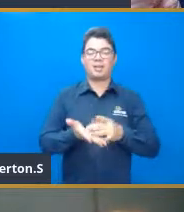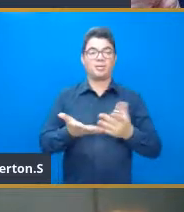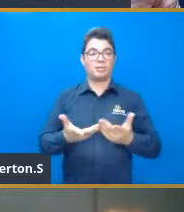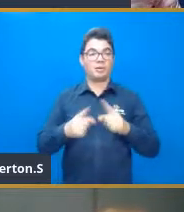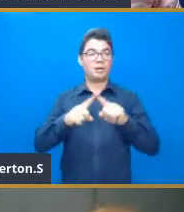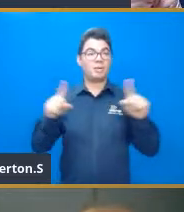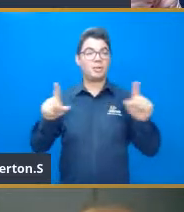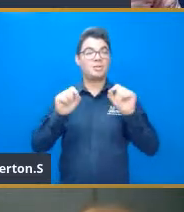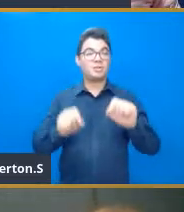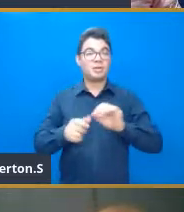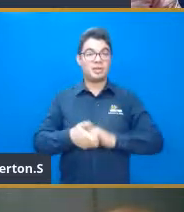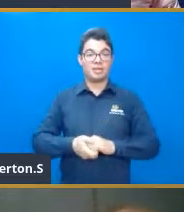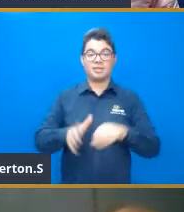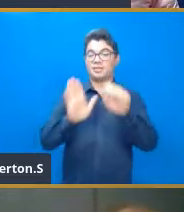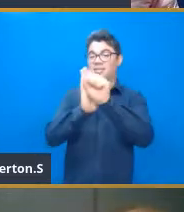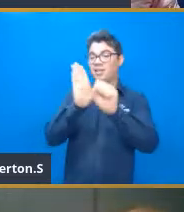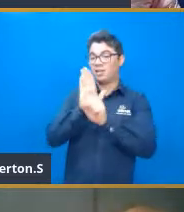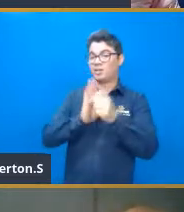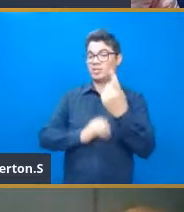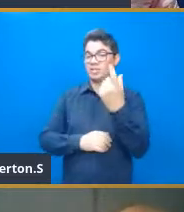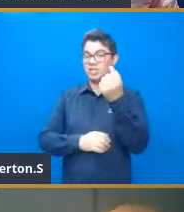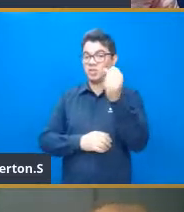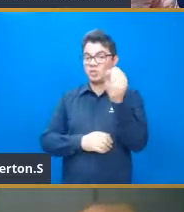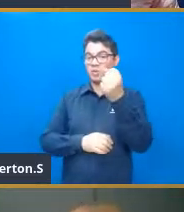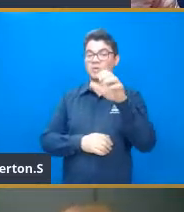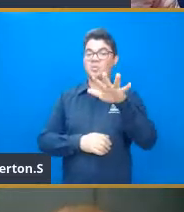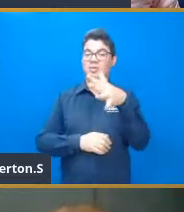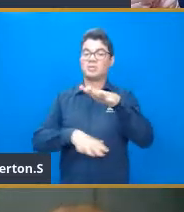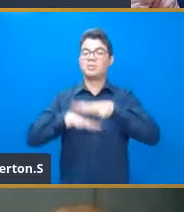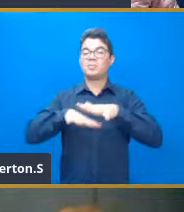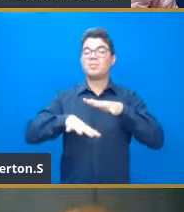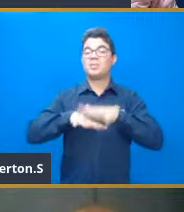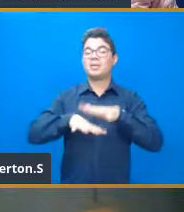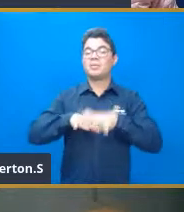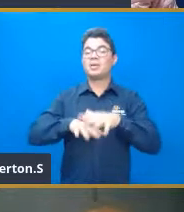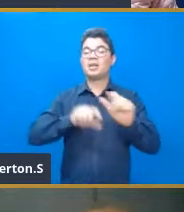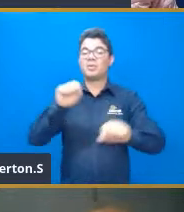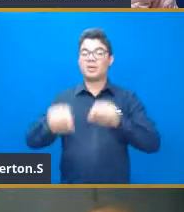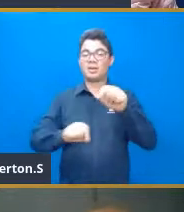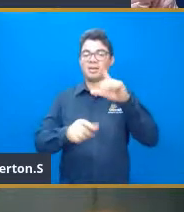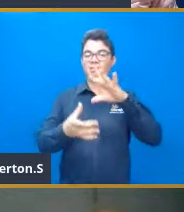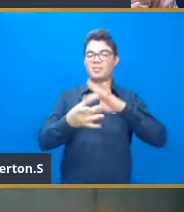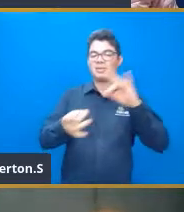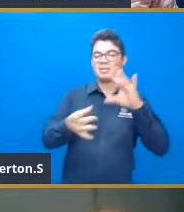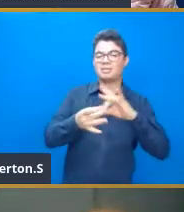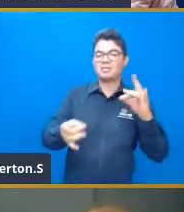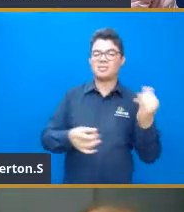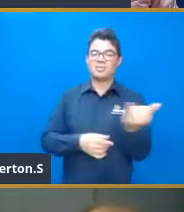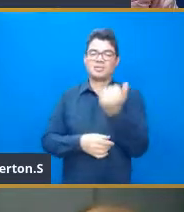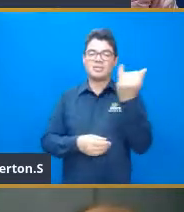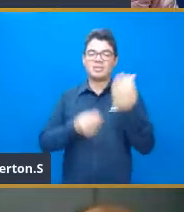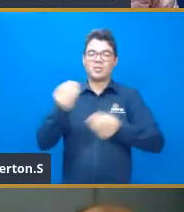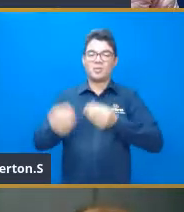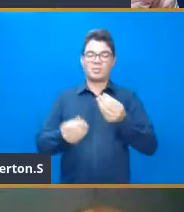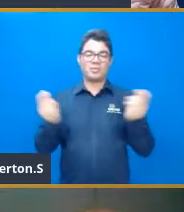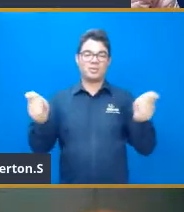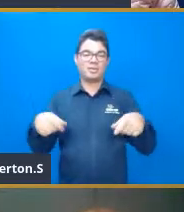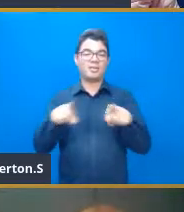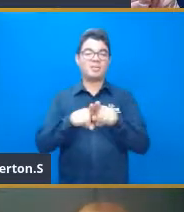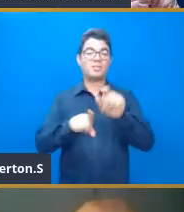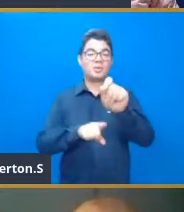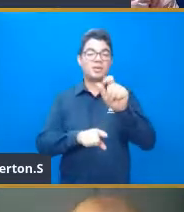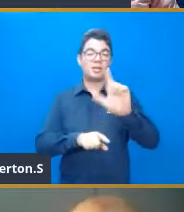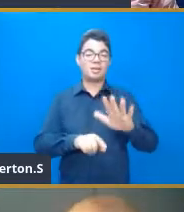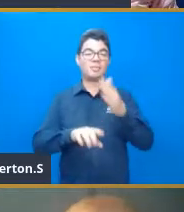ali por volta do século XVIII, mais ou menos, a matemática tomou um rumo de abstração tão importante e tão grande que ela acabou se